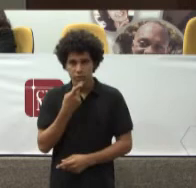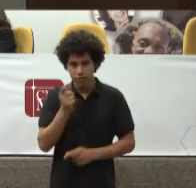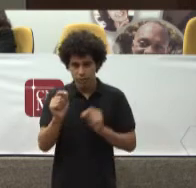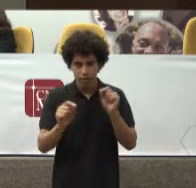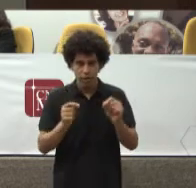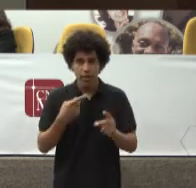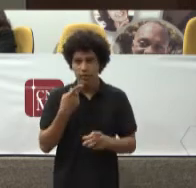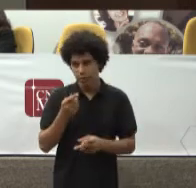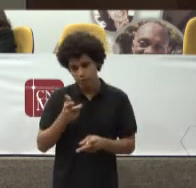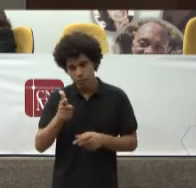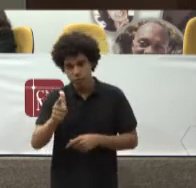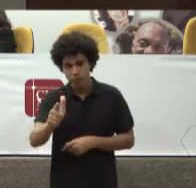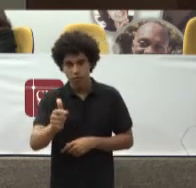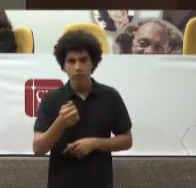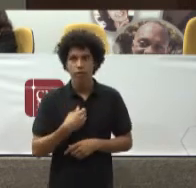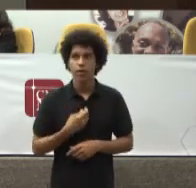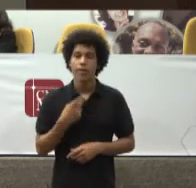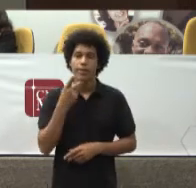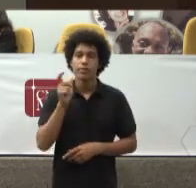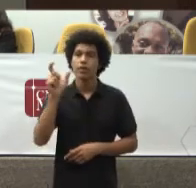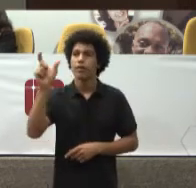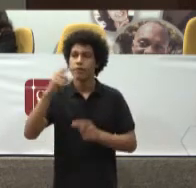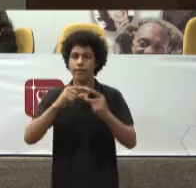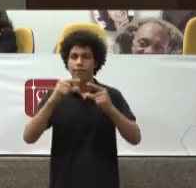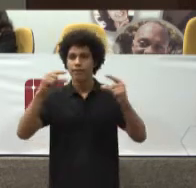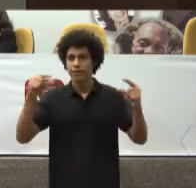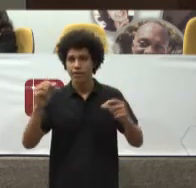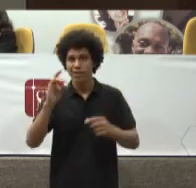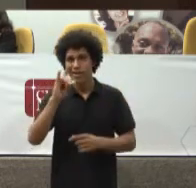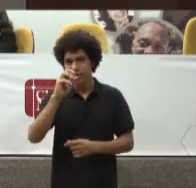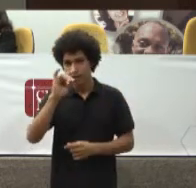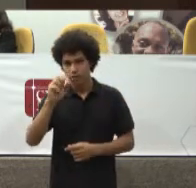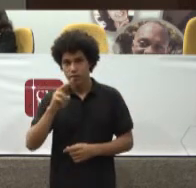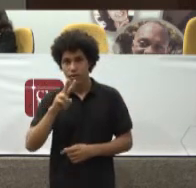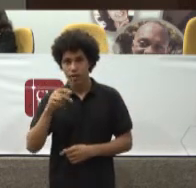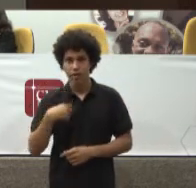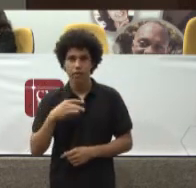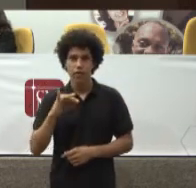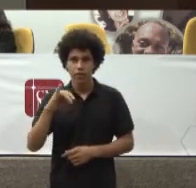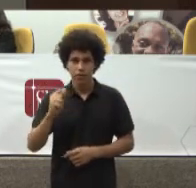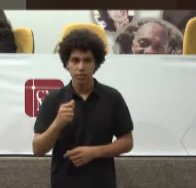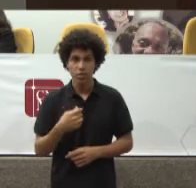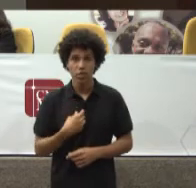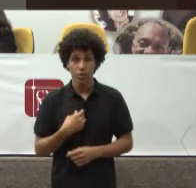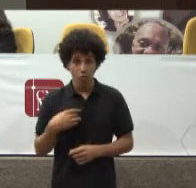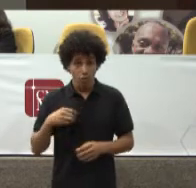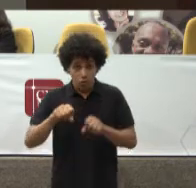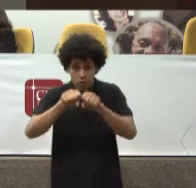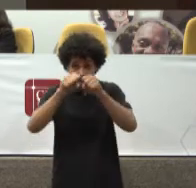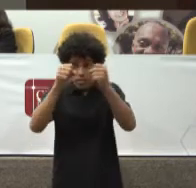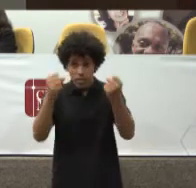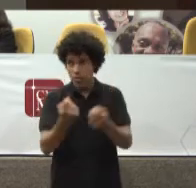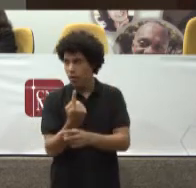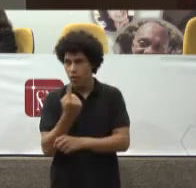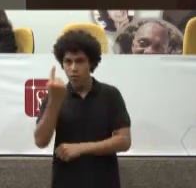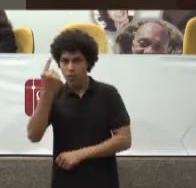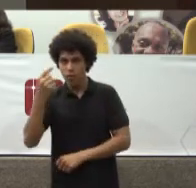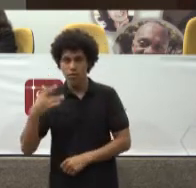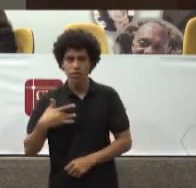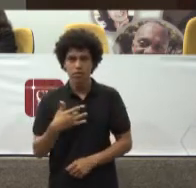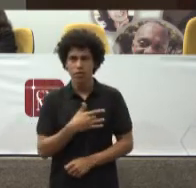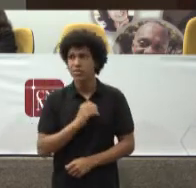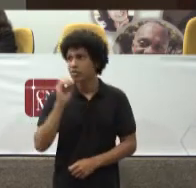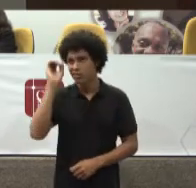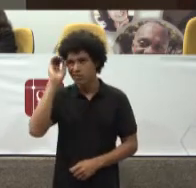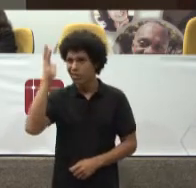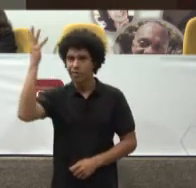fala Do Drauzio Varela Que O sistema Único De saúde Talvez Seja A maior Conquista